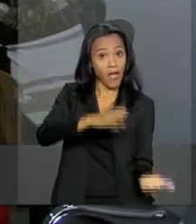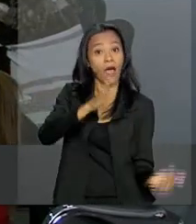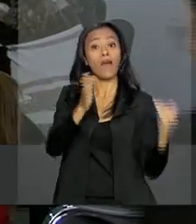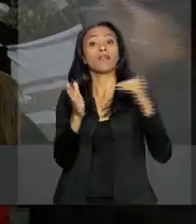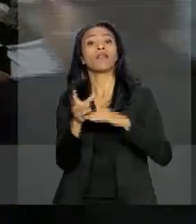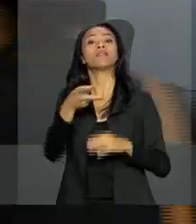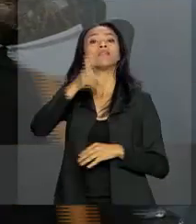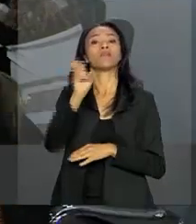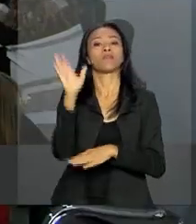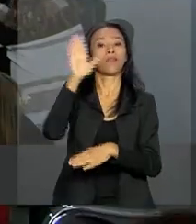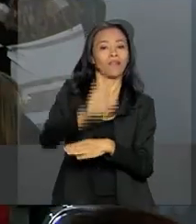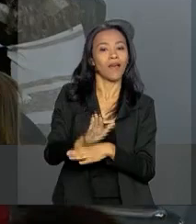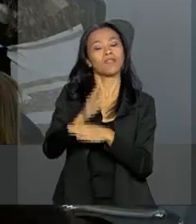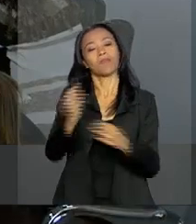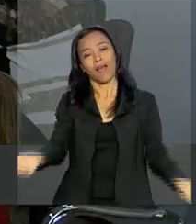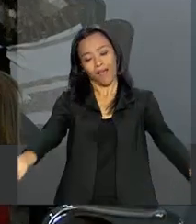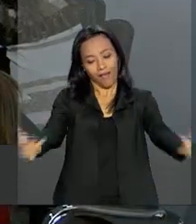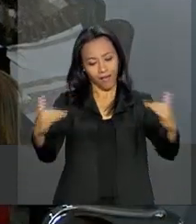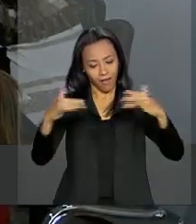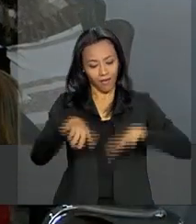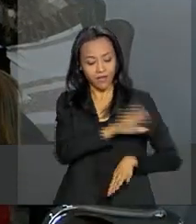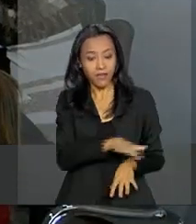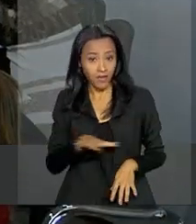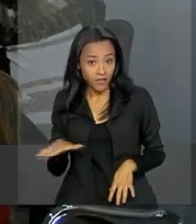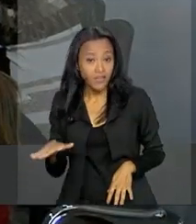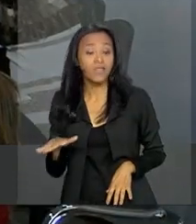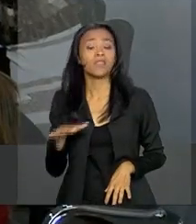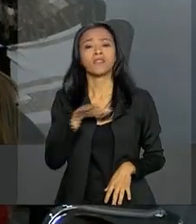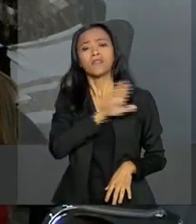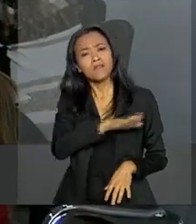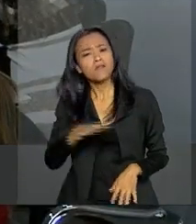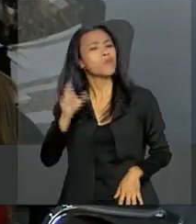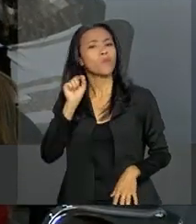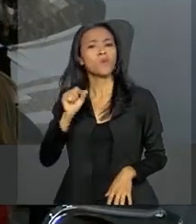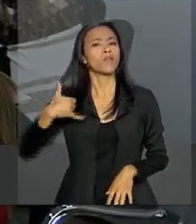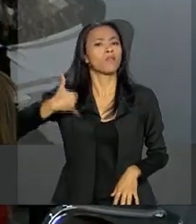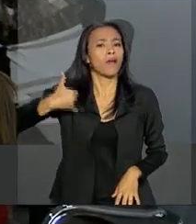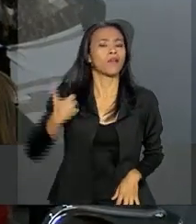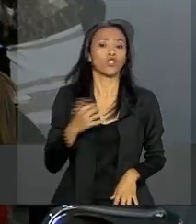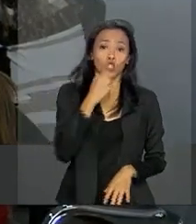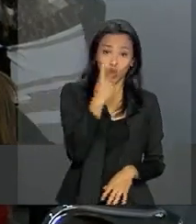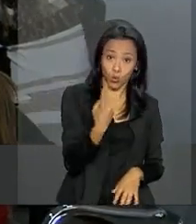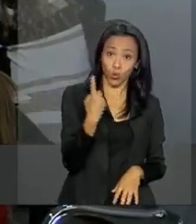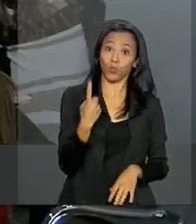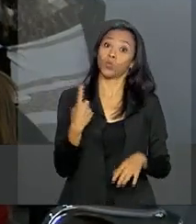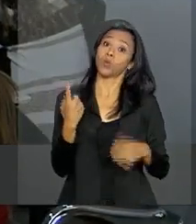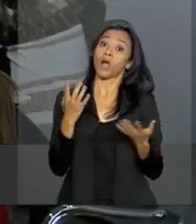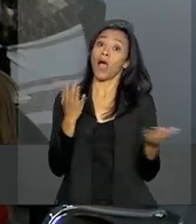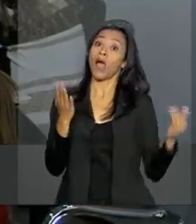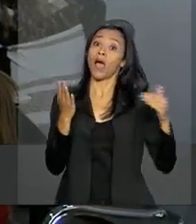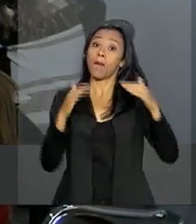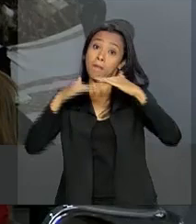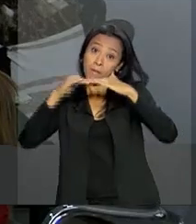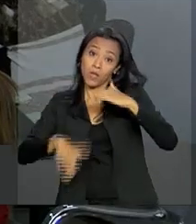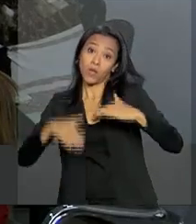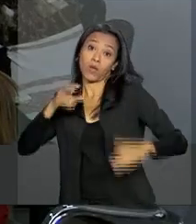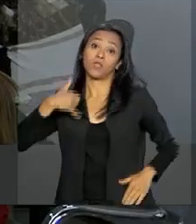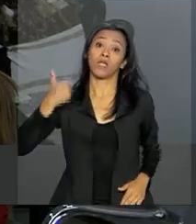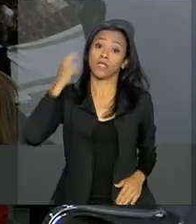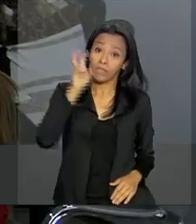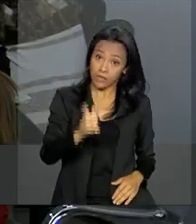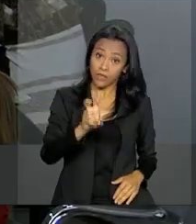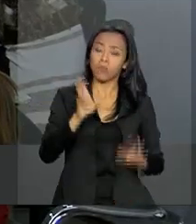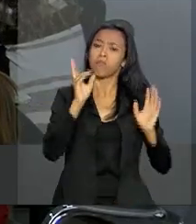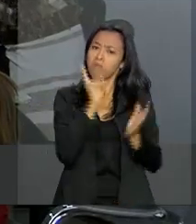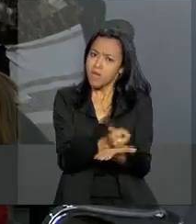receber as crianças. Devem ser vacinadas as crianças com idade de 1 a menos de 5 anos, mesmo que